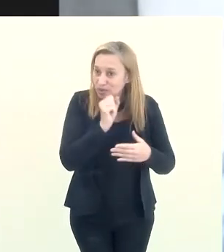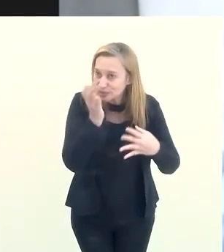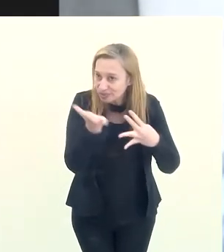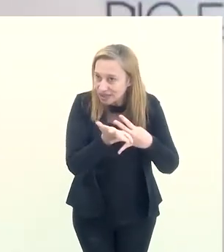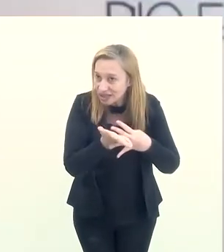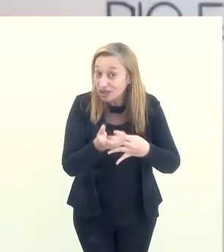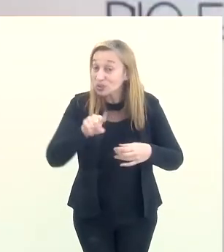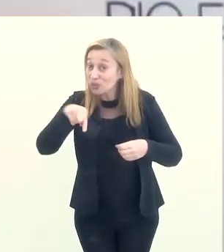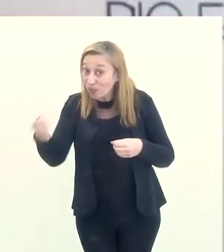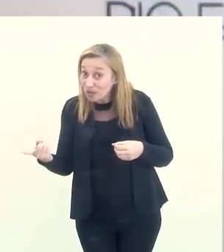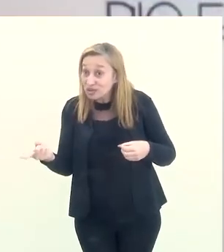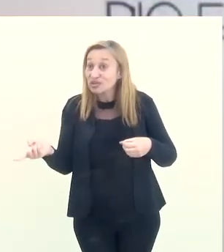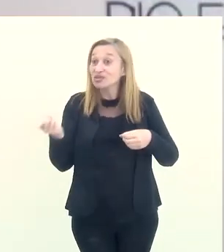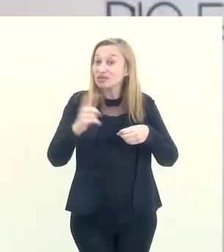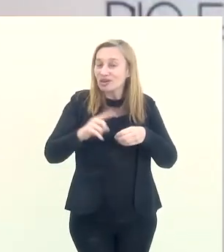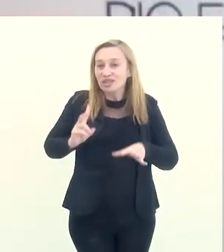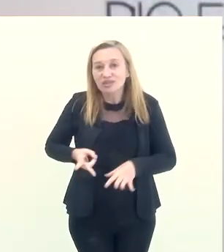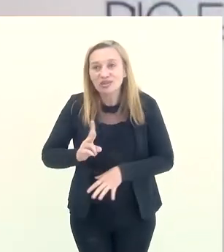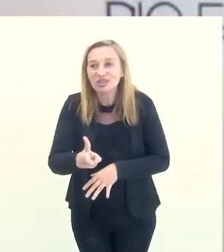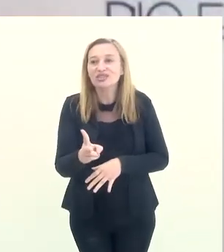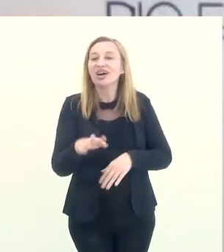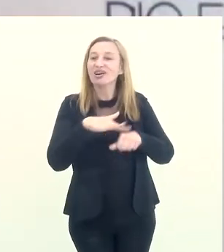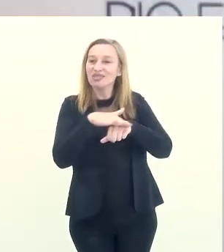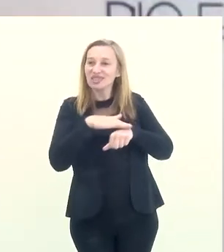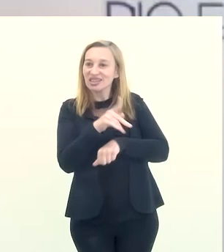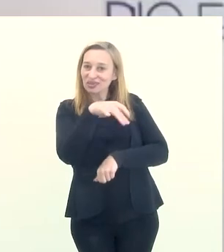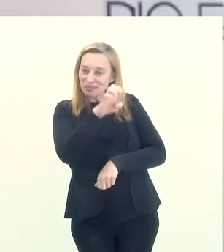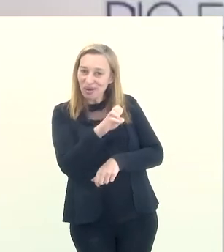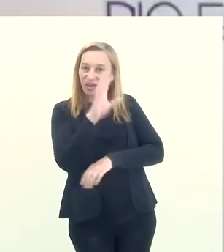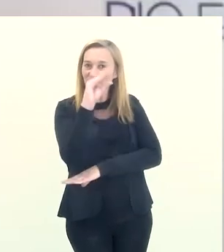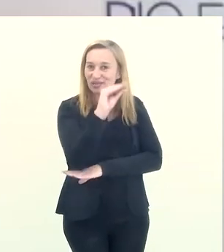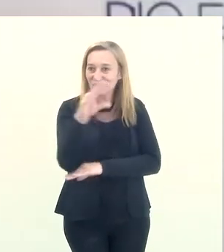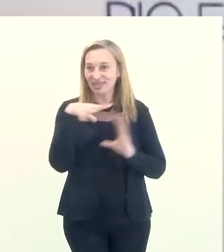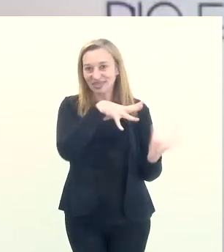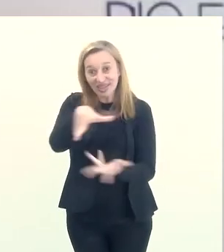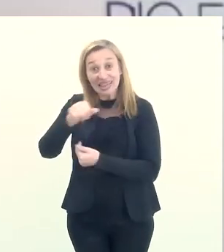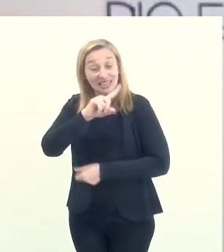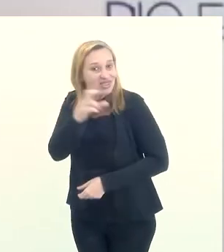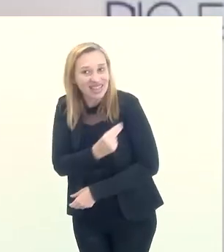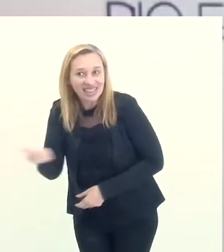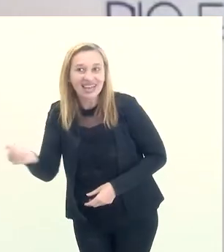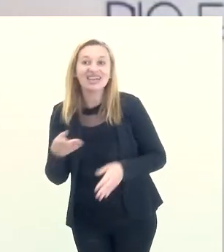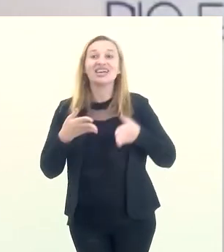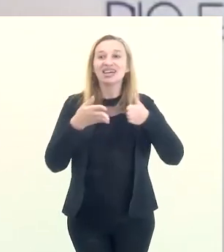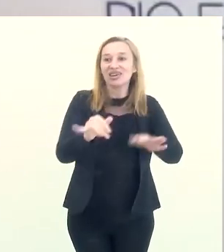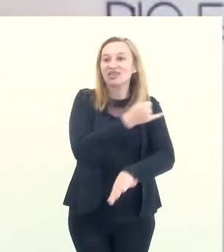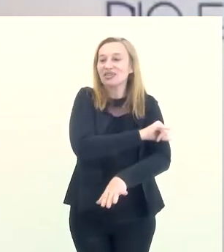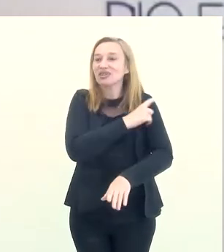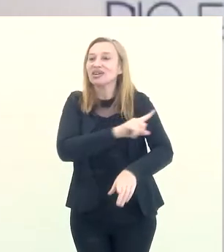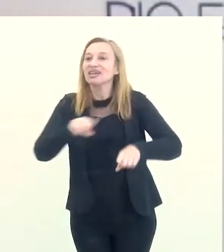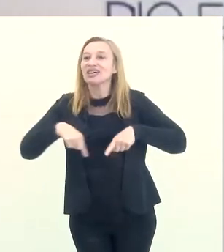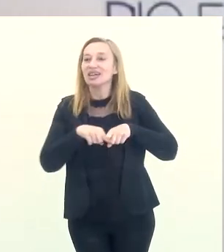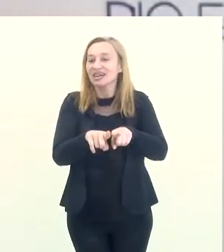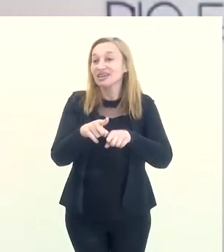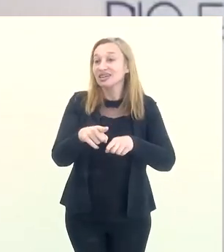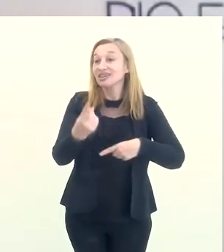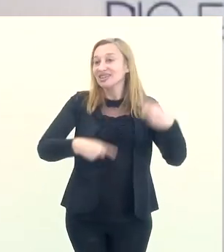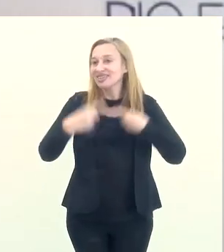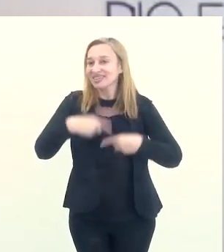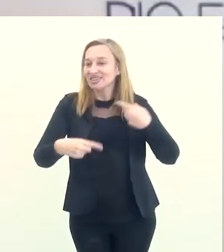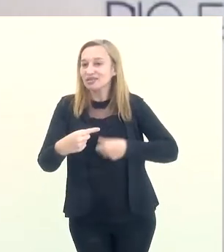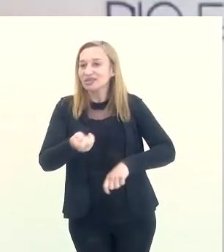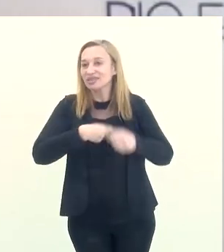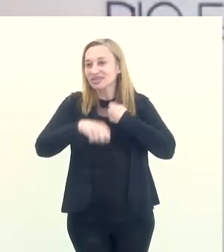A gente vai fazer um rápido intervalo e no próximo bloco vamos continuar conversando sobre o Parque Mundo dos Dinossauros. Não saia daí. Vivem em foco aqui